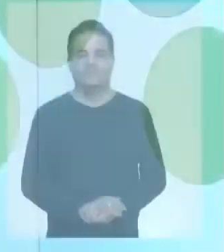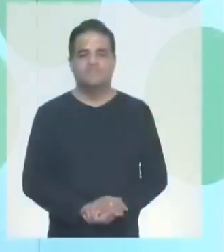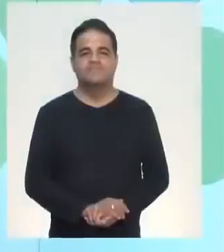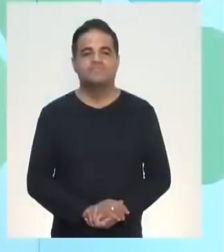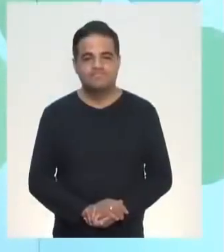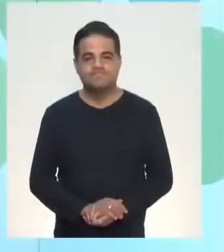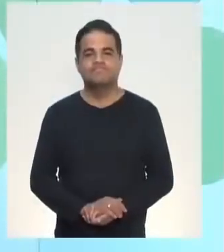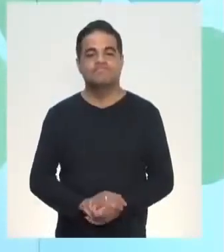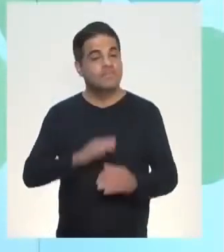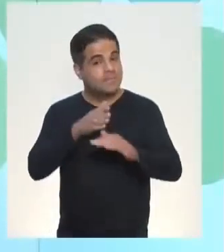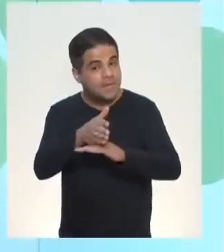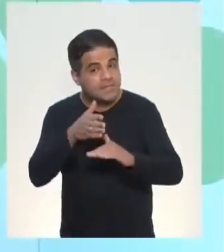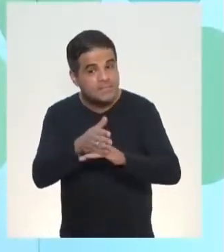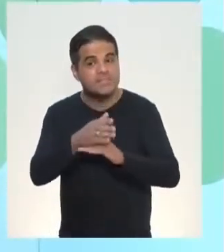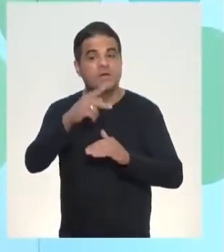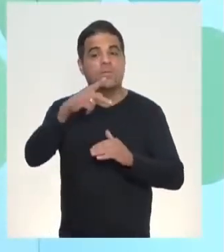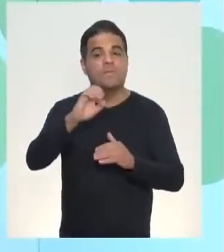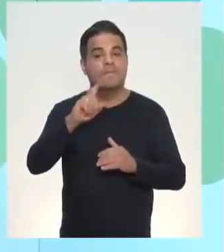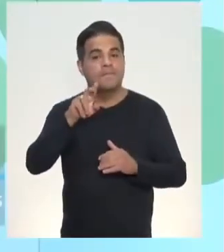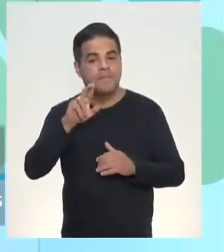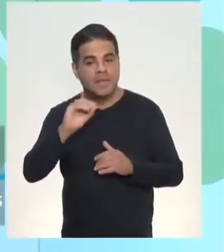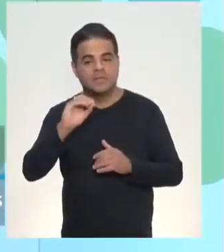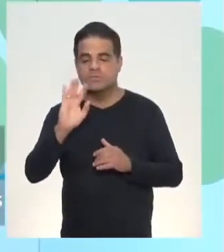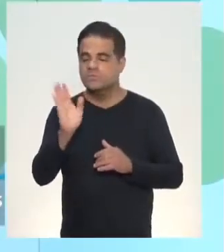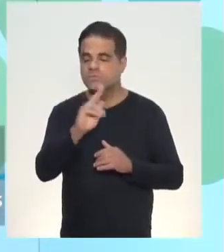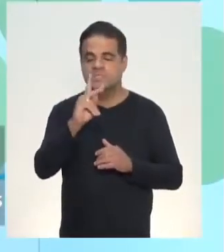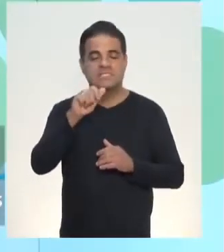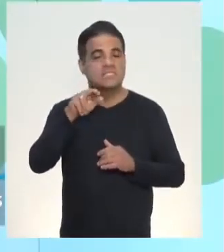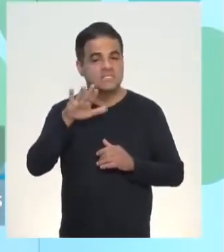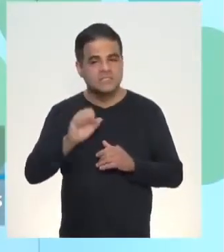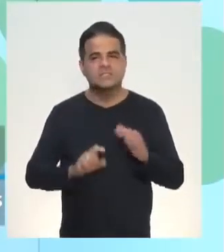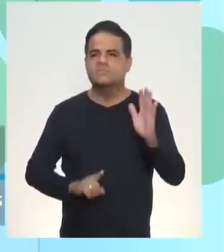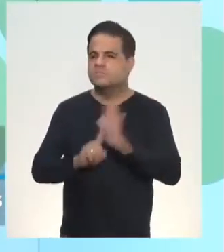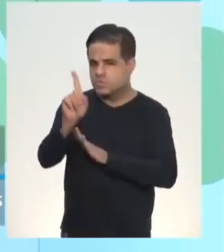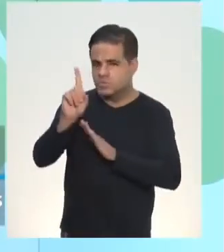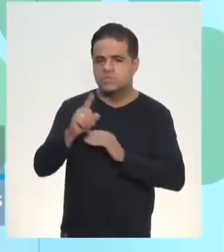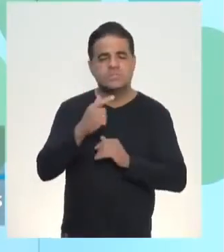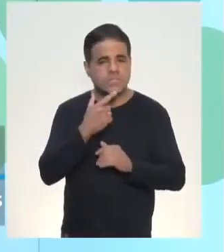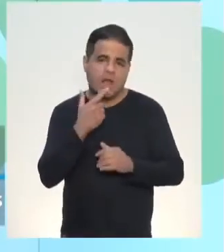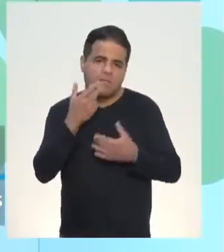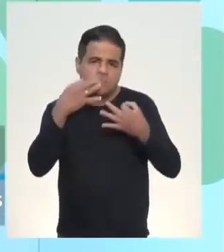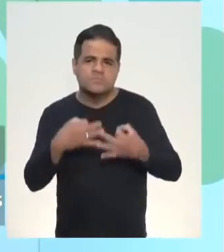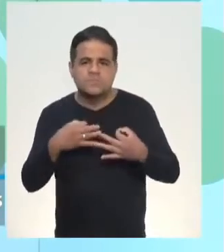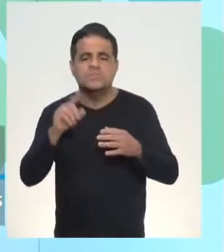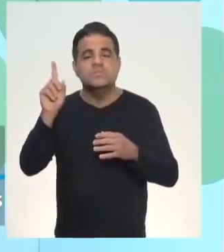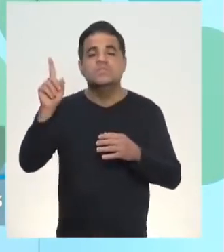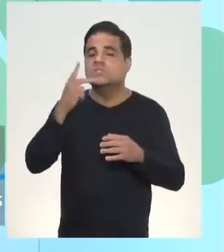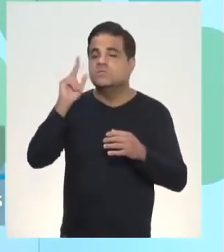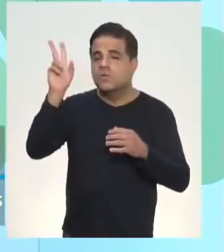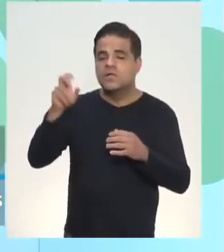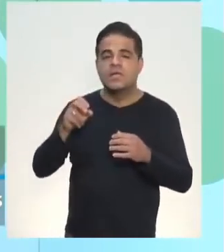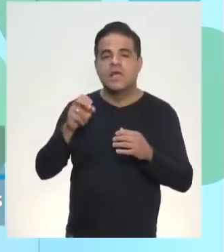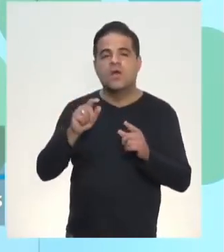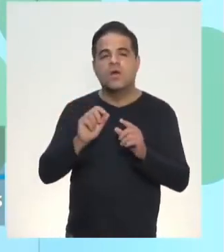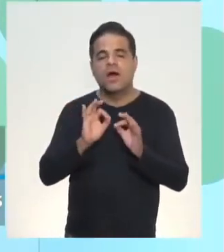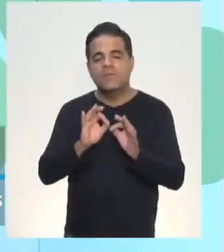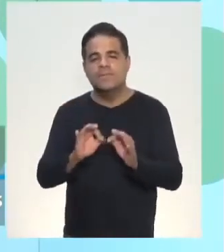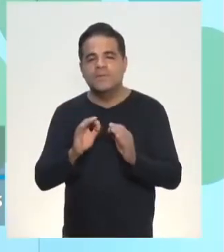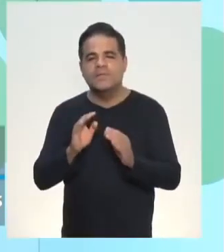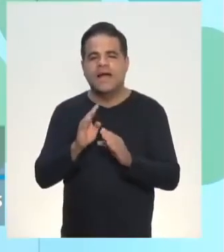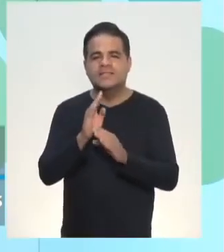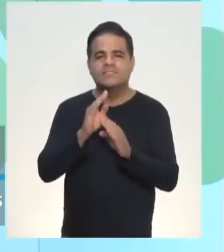A participação do Pedro Henrique dizendo, perguntando, perguntando, afirmando que se trata de uma ambiguidade. Ele e muita gente